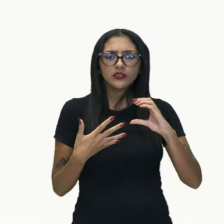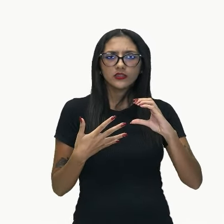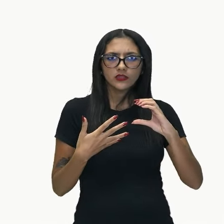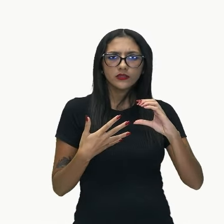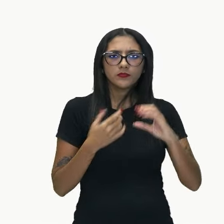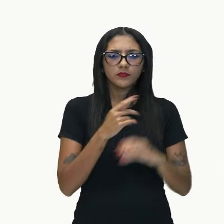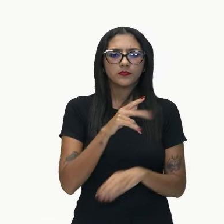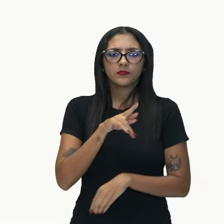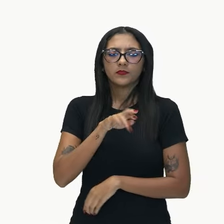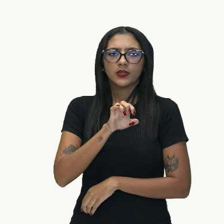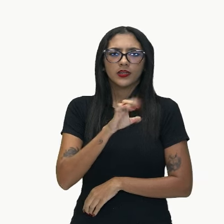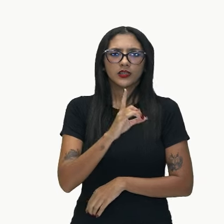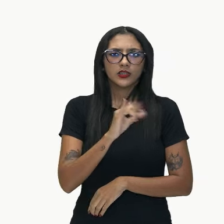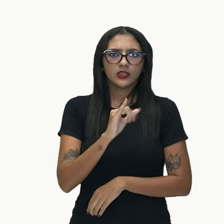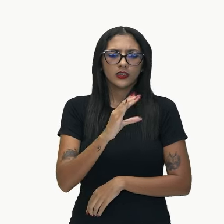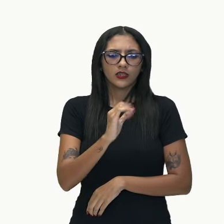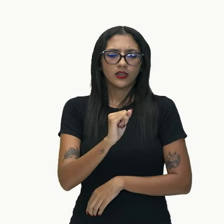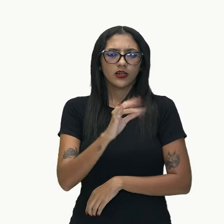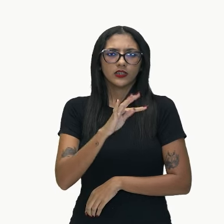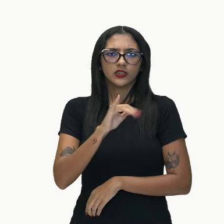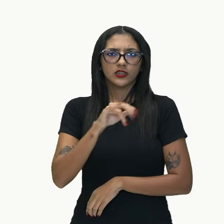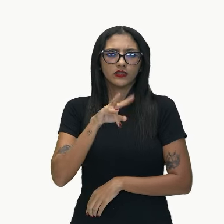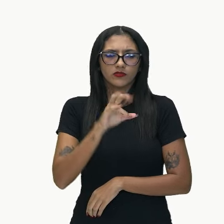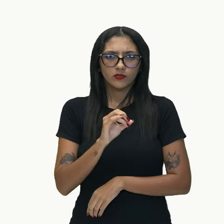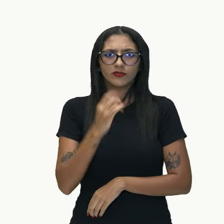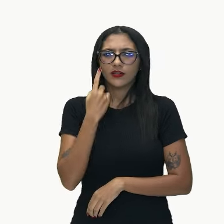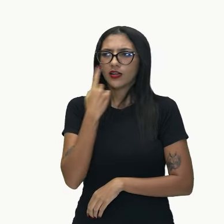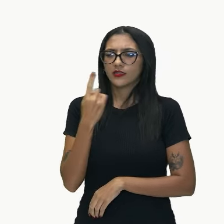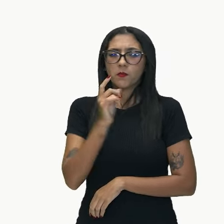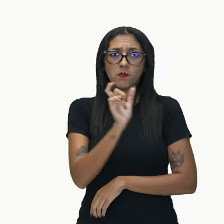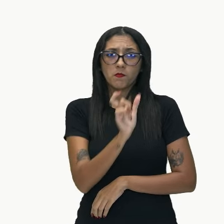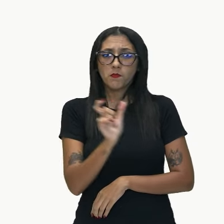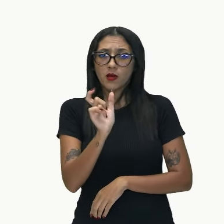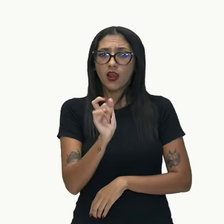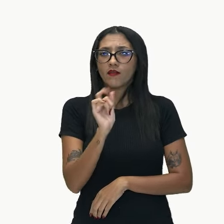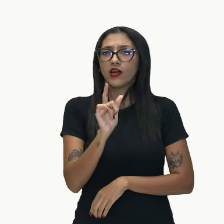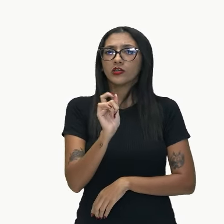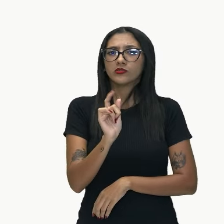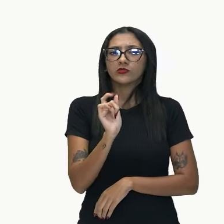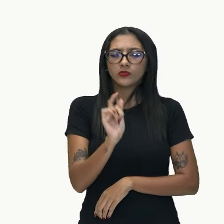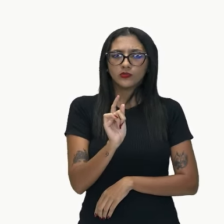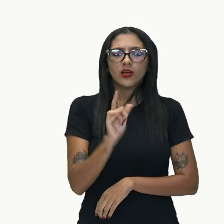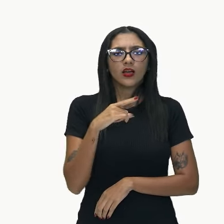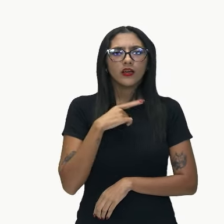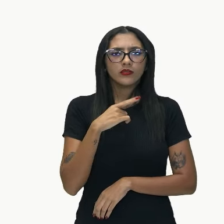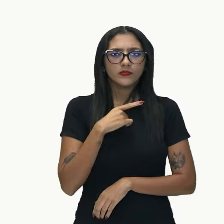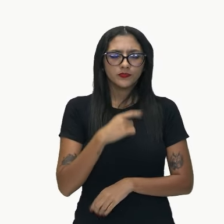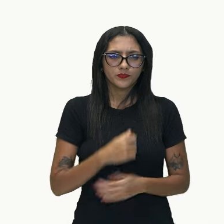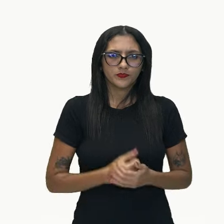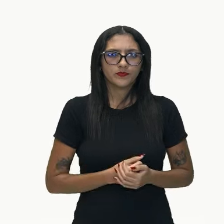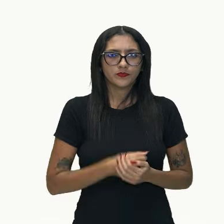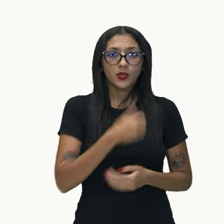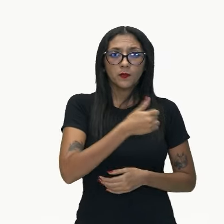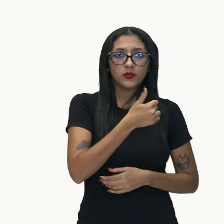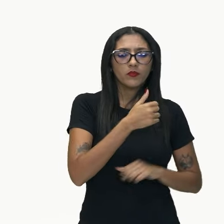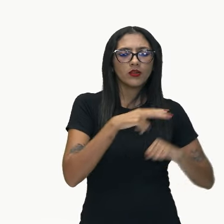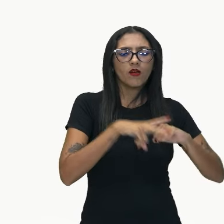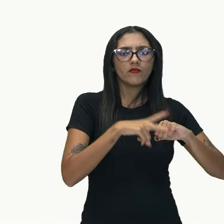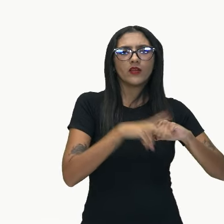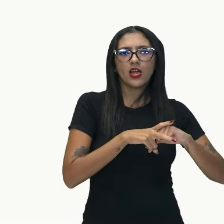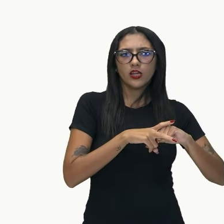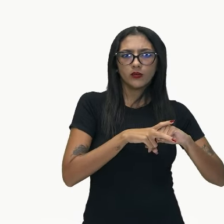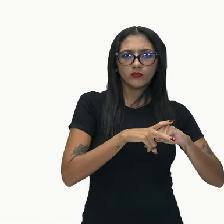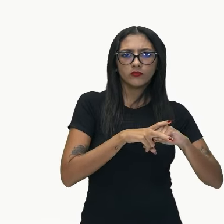predicativo, essa palavrinha em azul é o meu predicativo, então, tem o verbo de ligação, tem o predicativo nessa